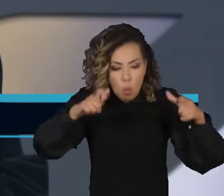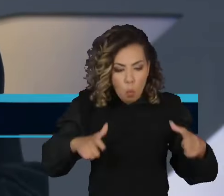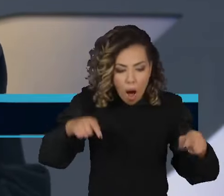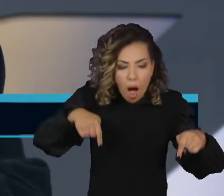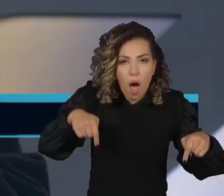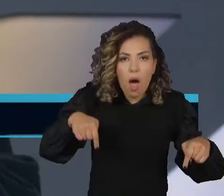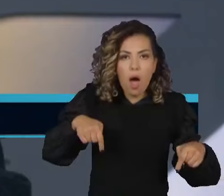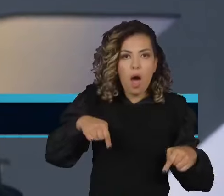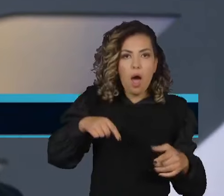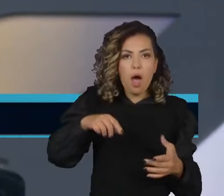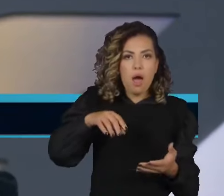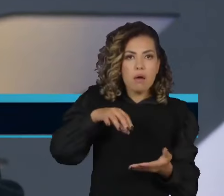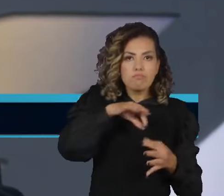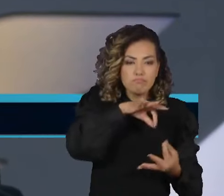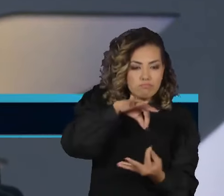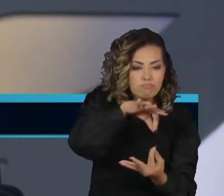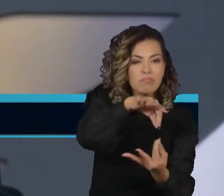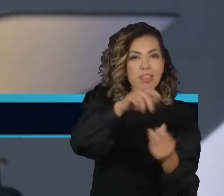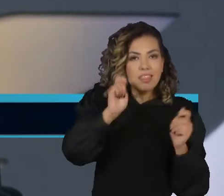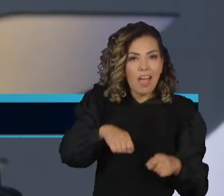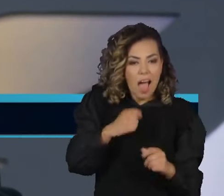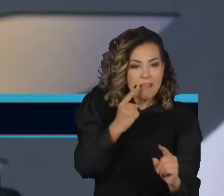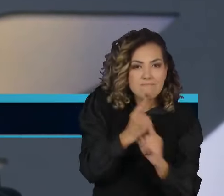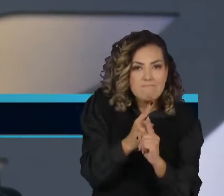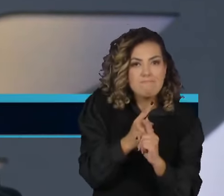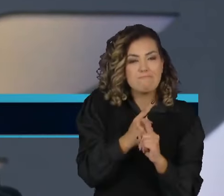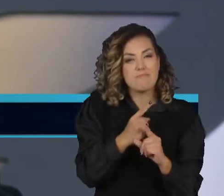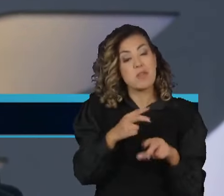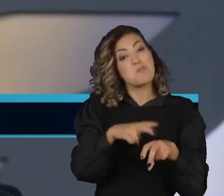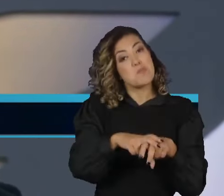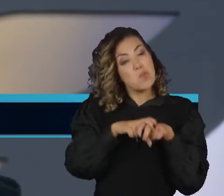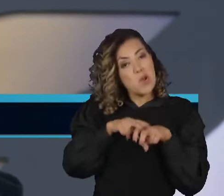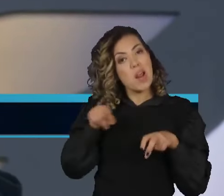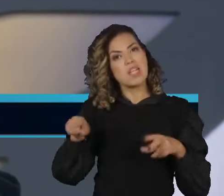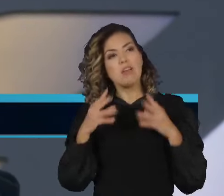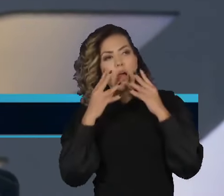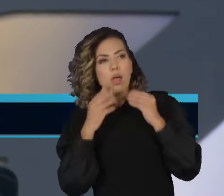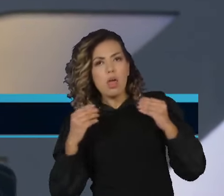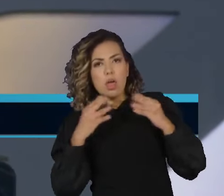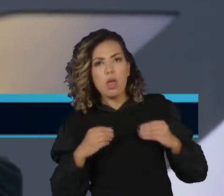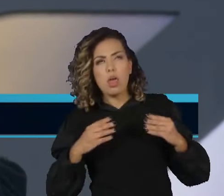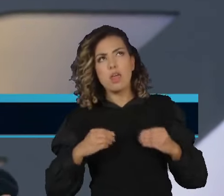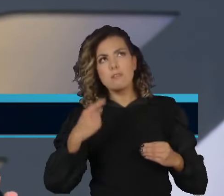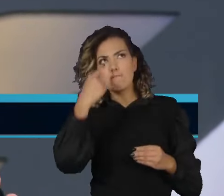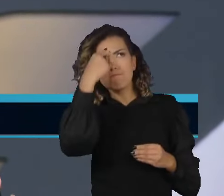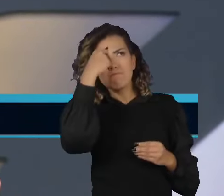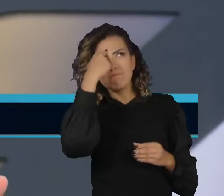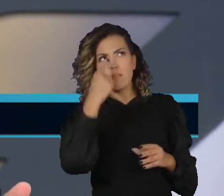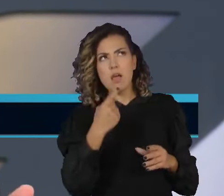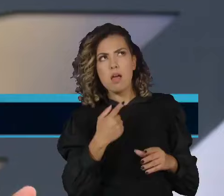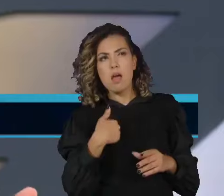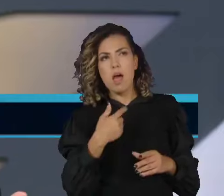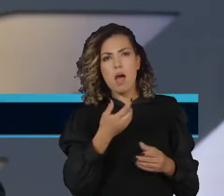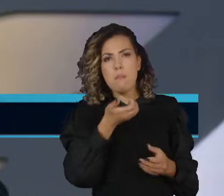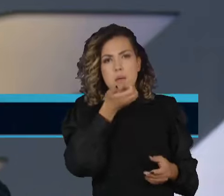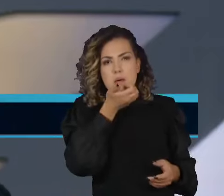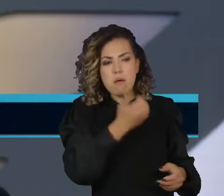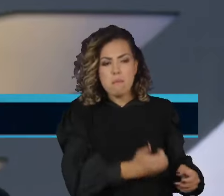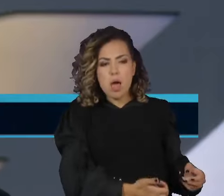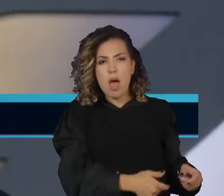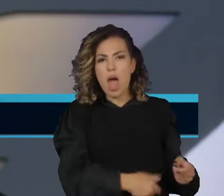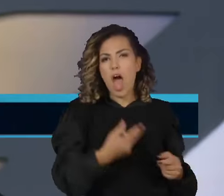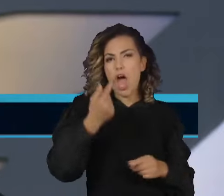exatamente. Ao fazer isso, o Hezbollah ficou um tanto protegido do risco